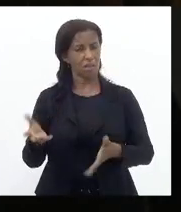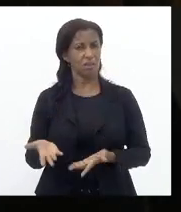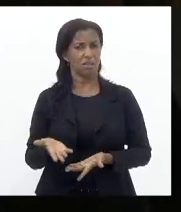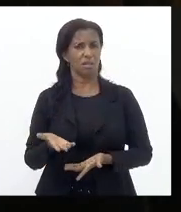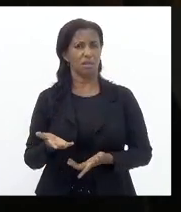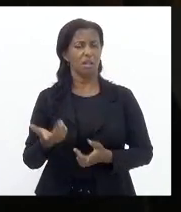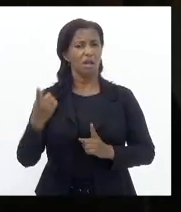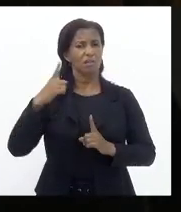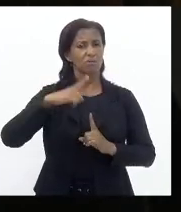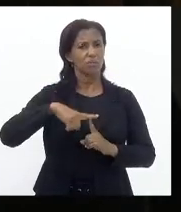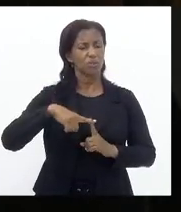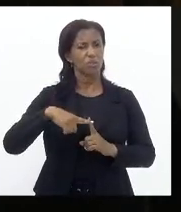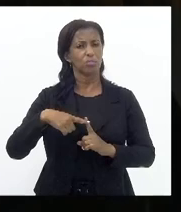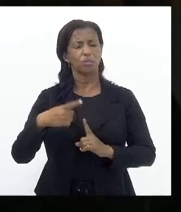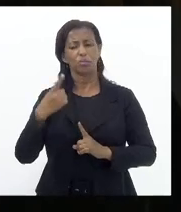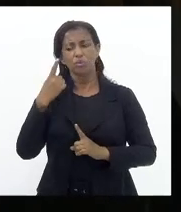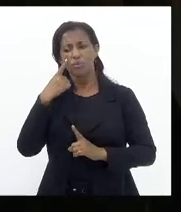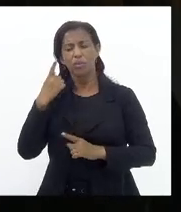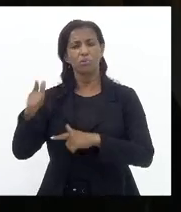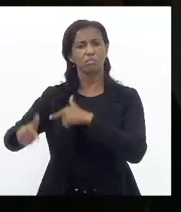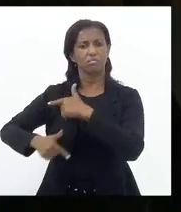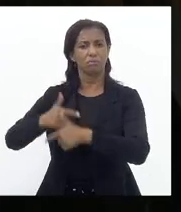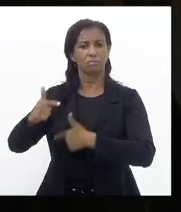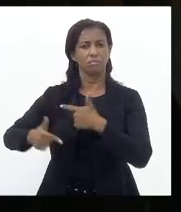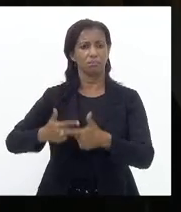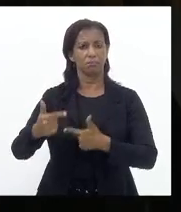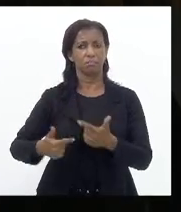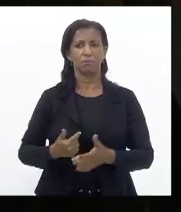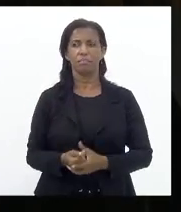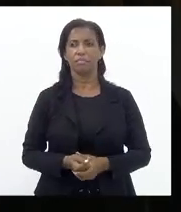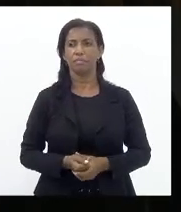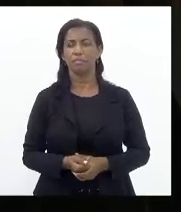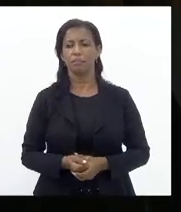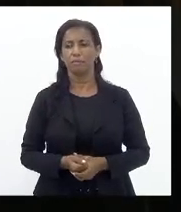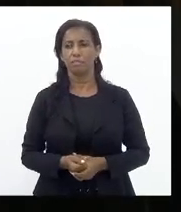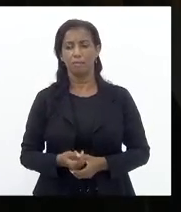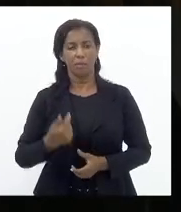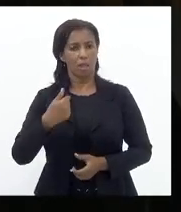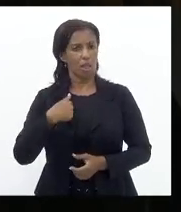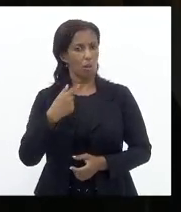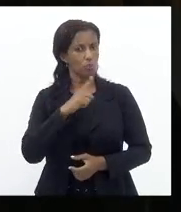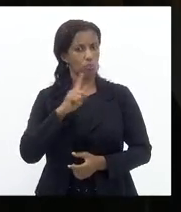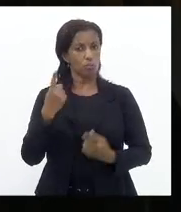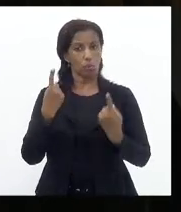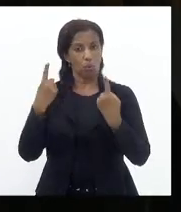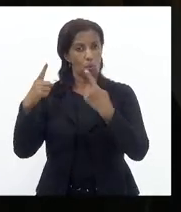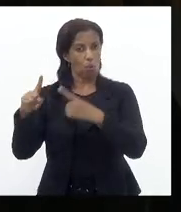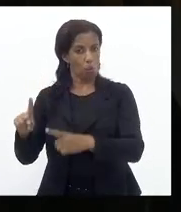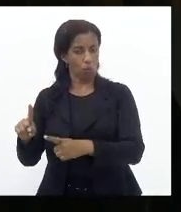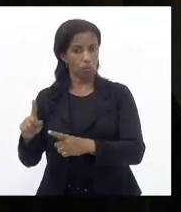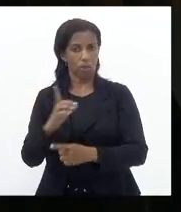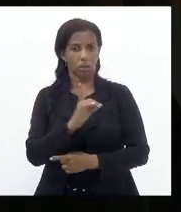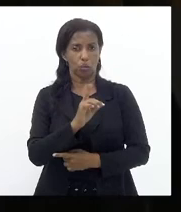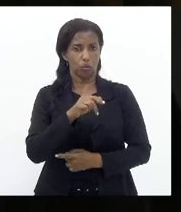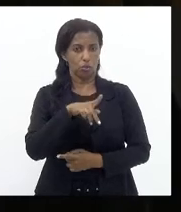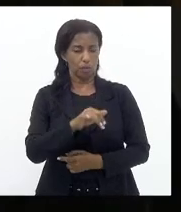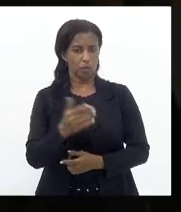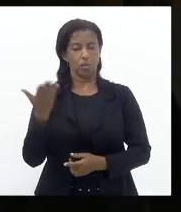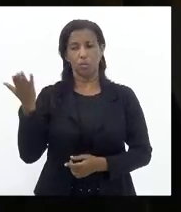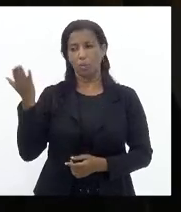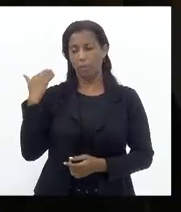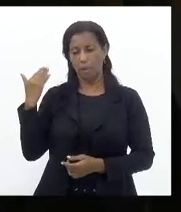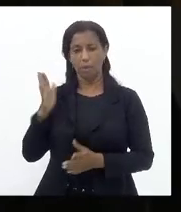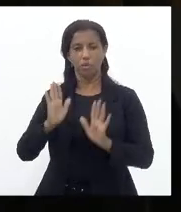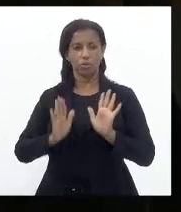tipo De atendimento De serviços Eu não sou Contra O despachante No passado Já